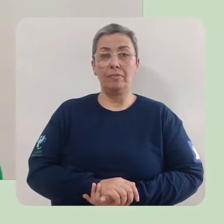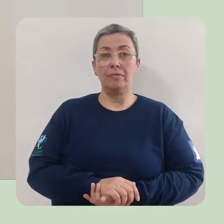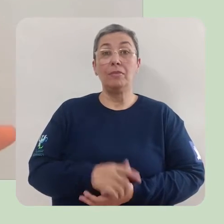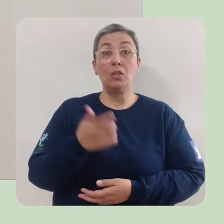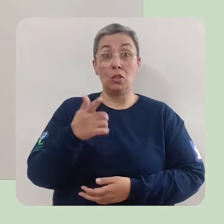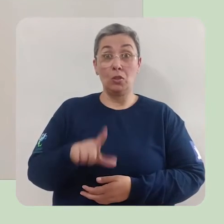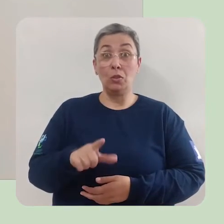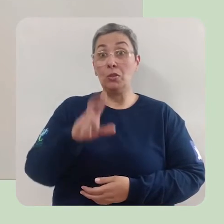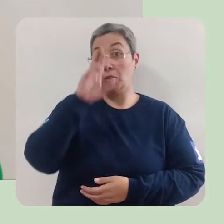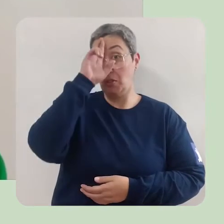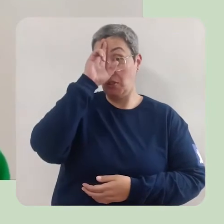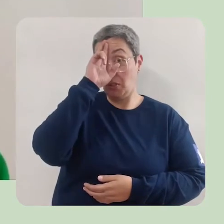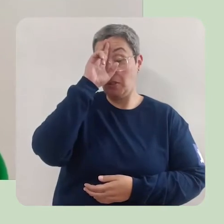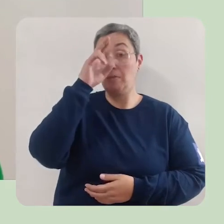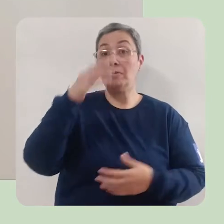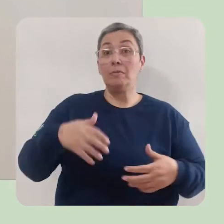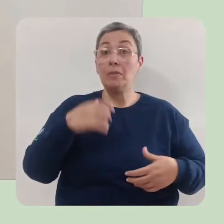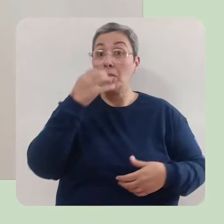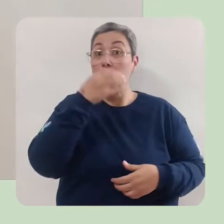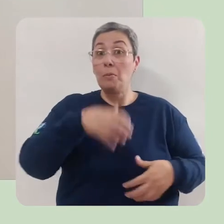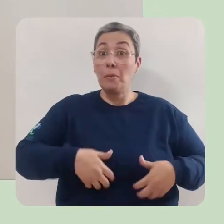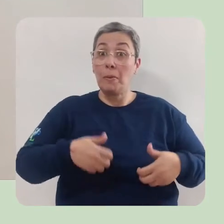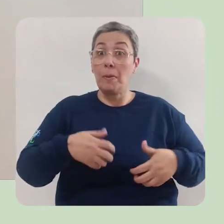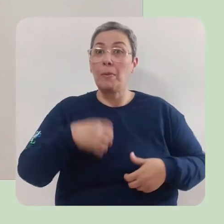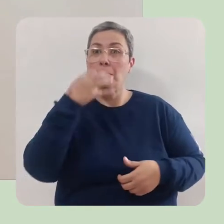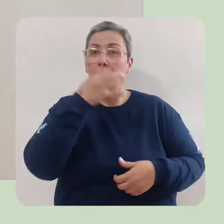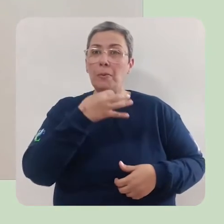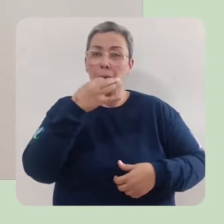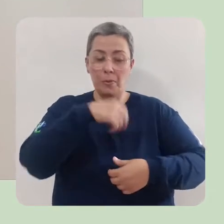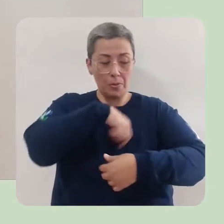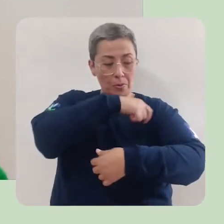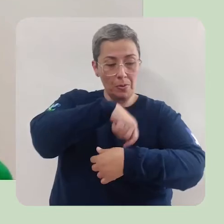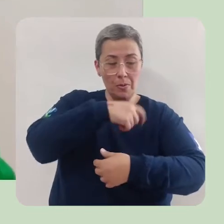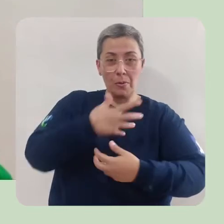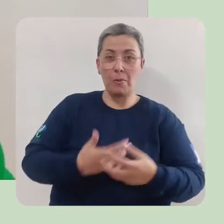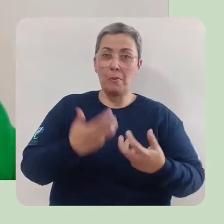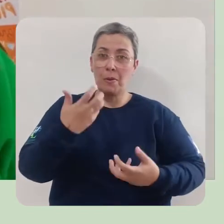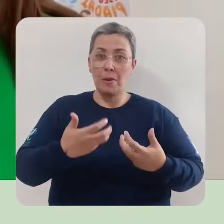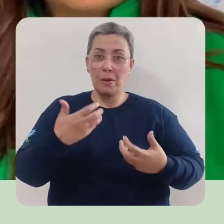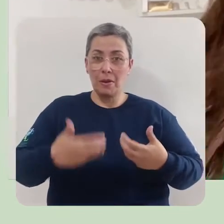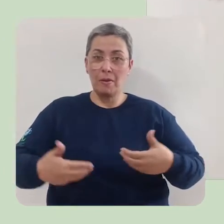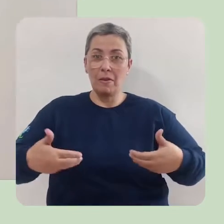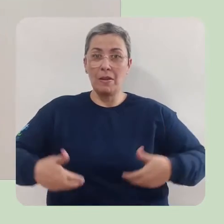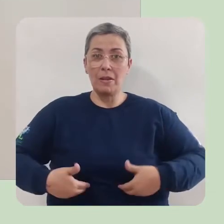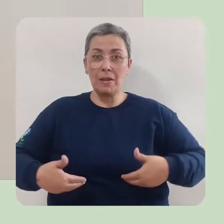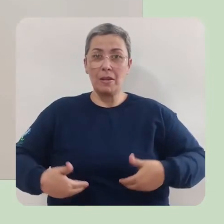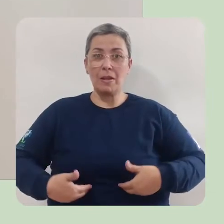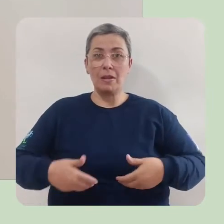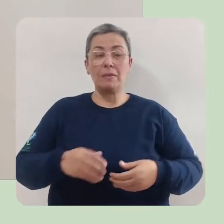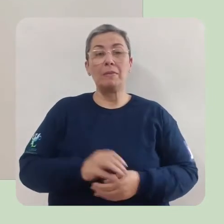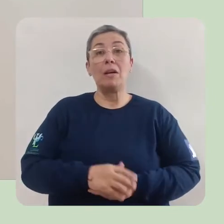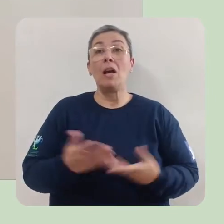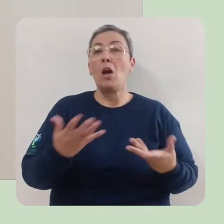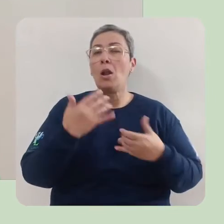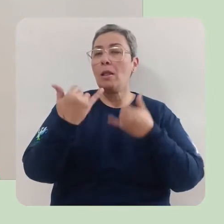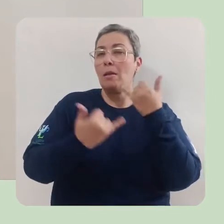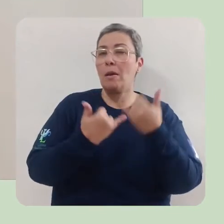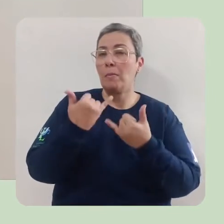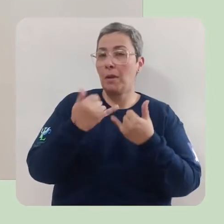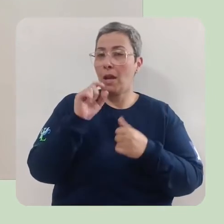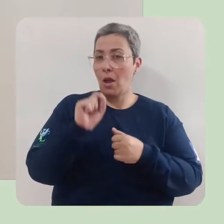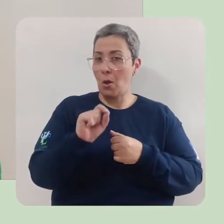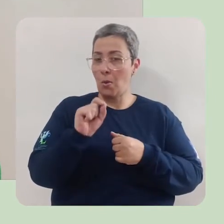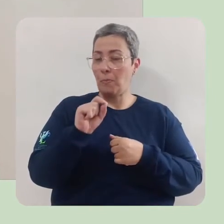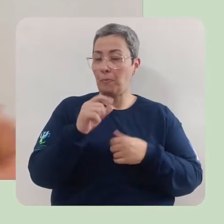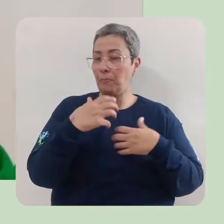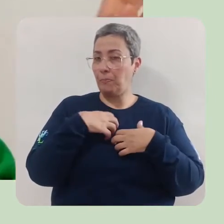Meio-dia, macaco assobia. Panela no fogo, barriga vazia. Agora eu vou brincar com você da seguinte maneira.